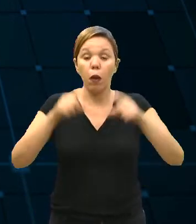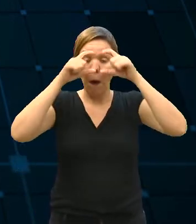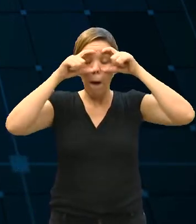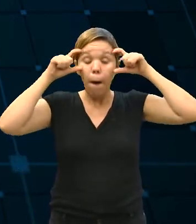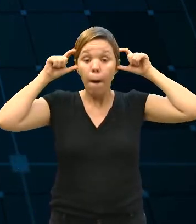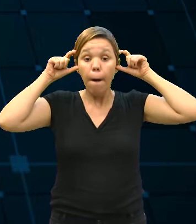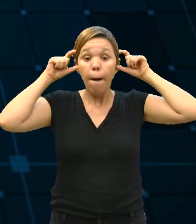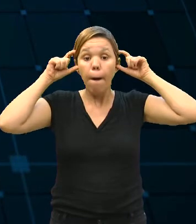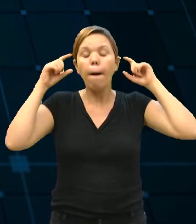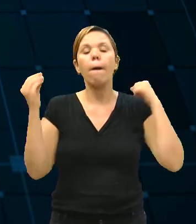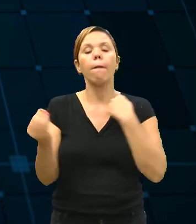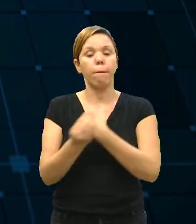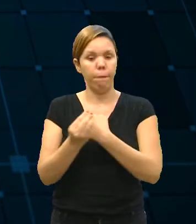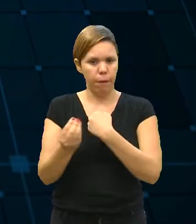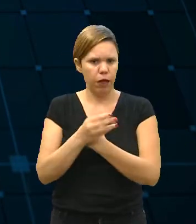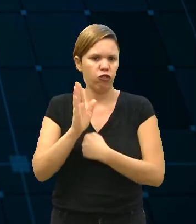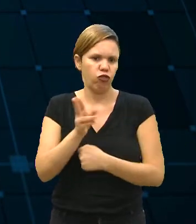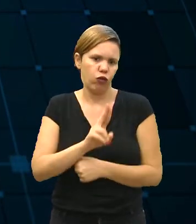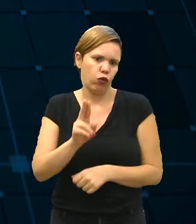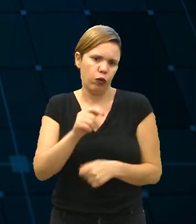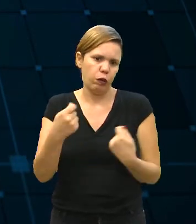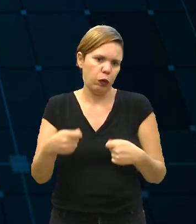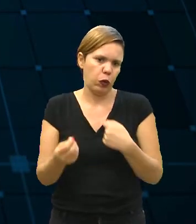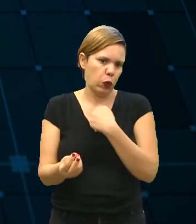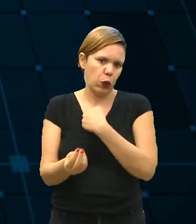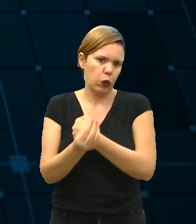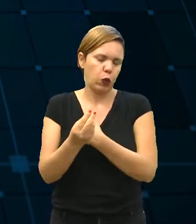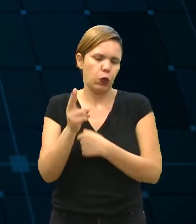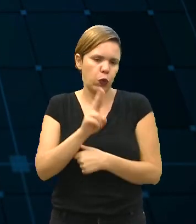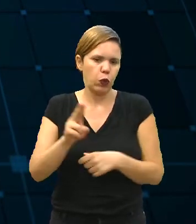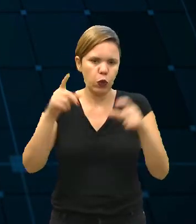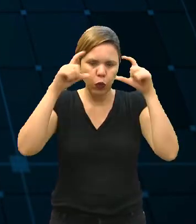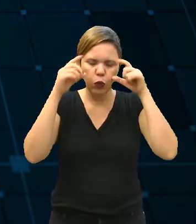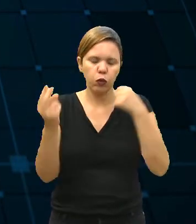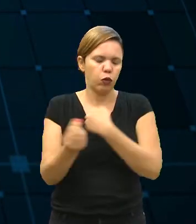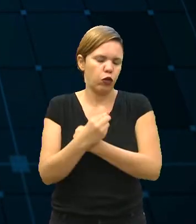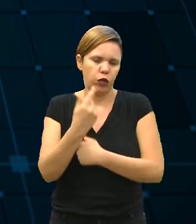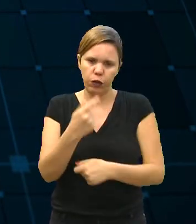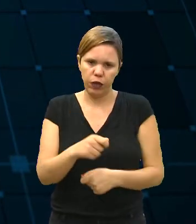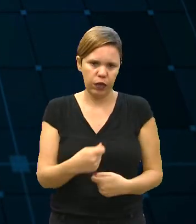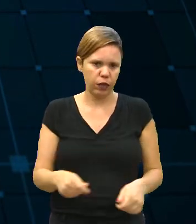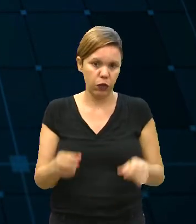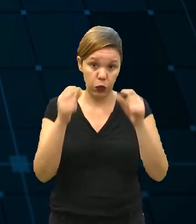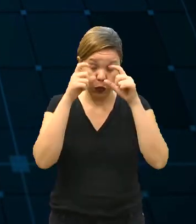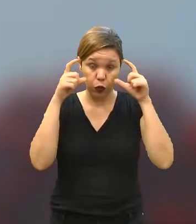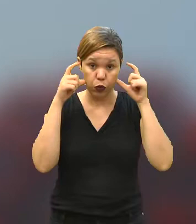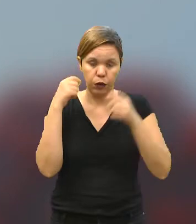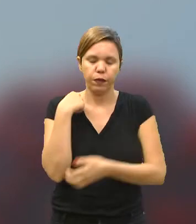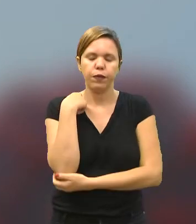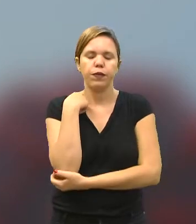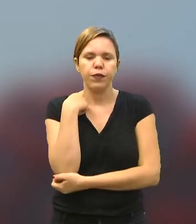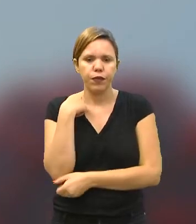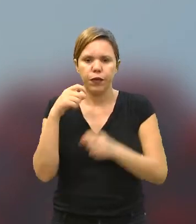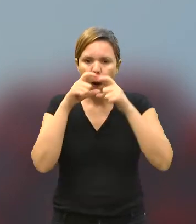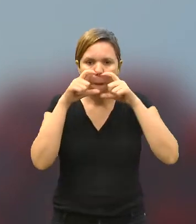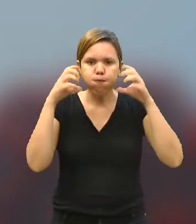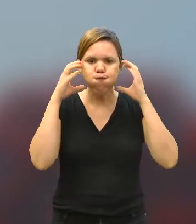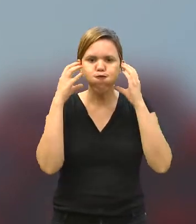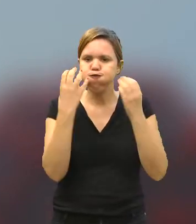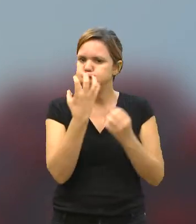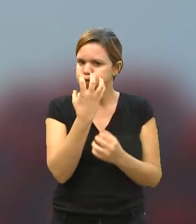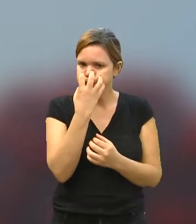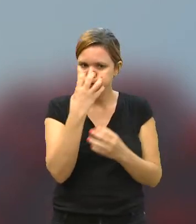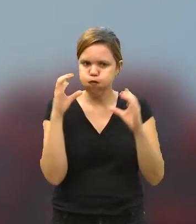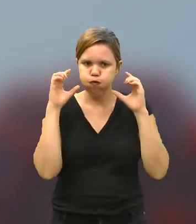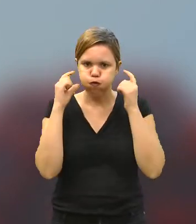né? E o óculos, no caso que eu já uso o óculos, não tem necessidade de usar a proteção nos olhos, né? E